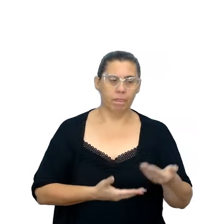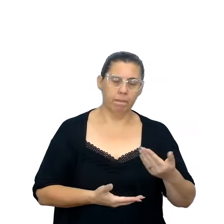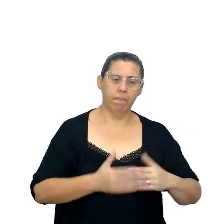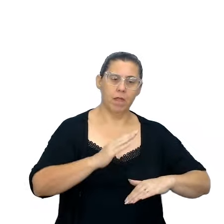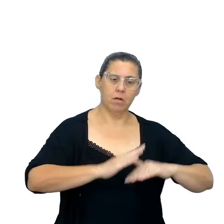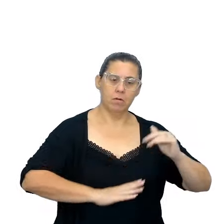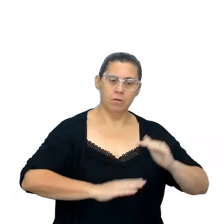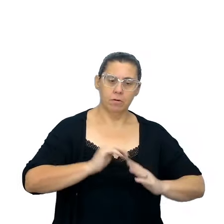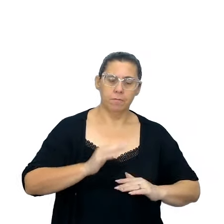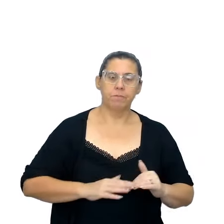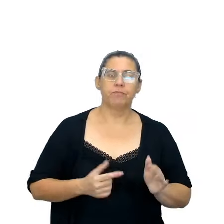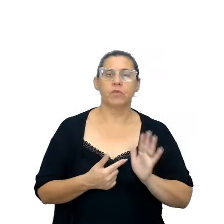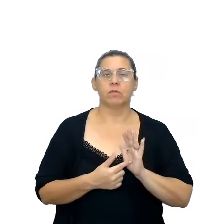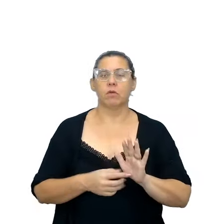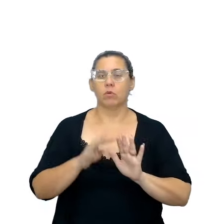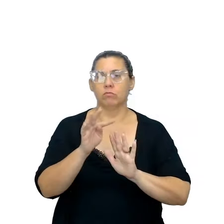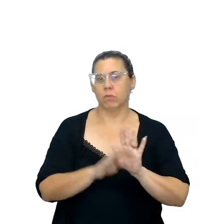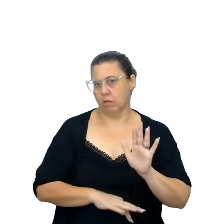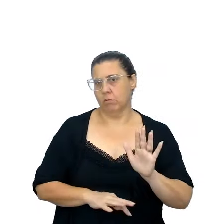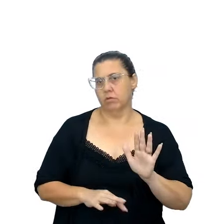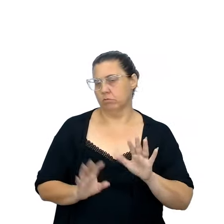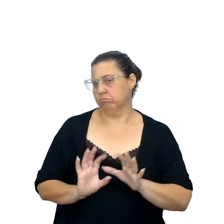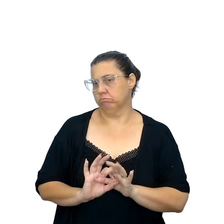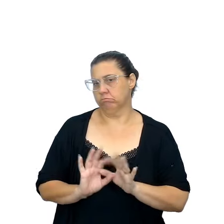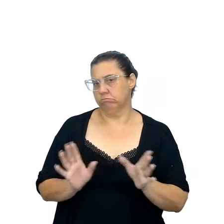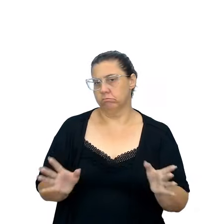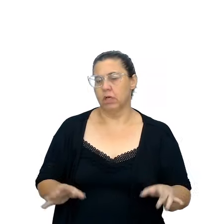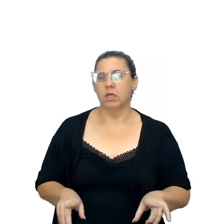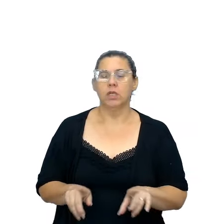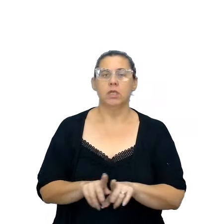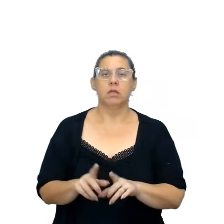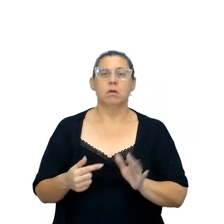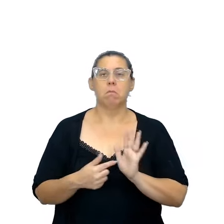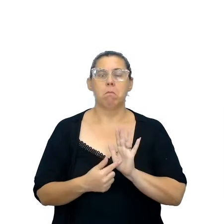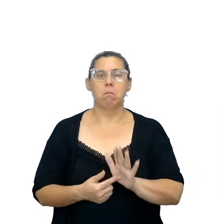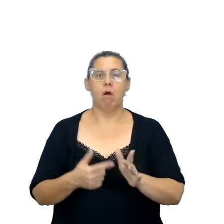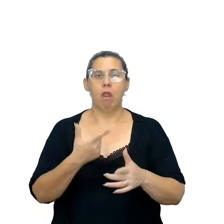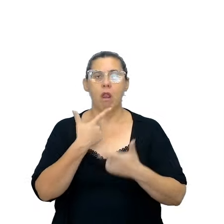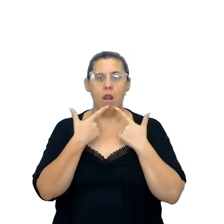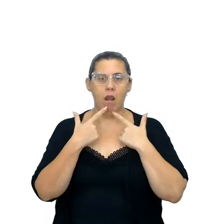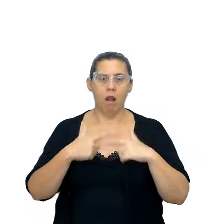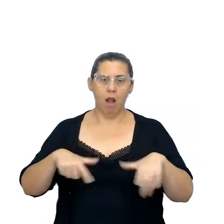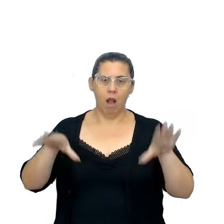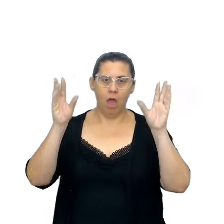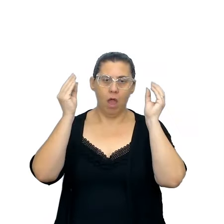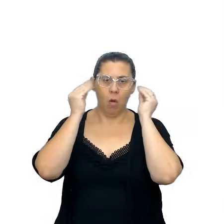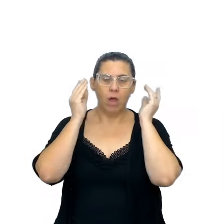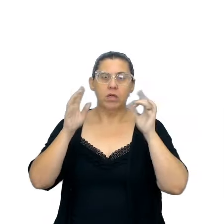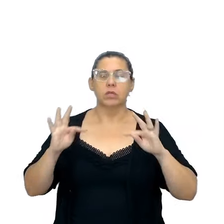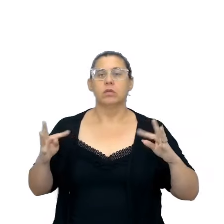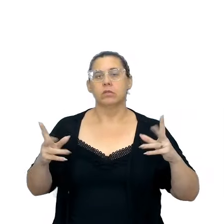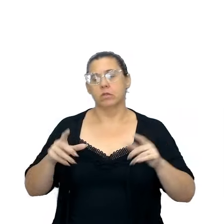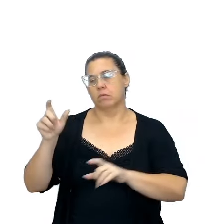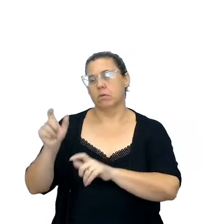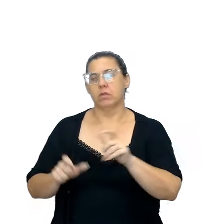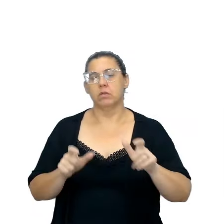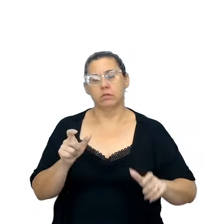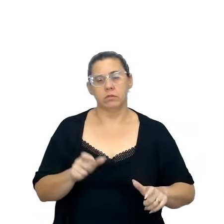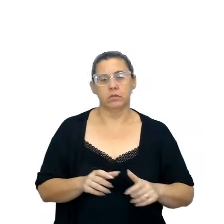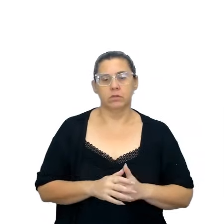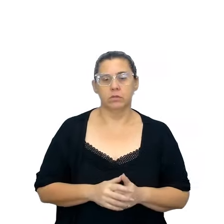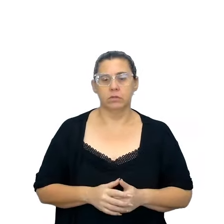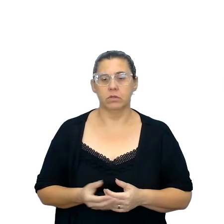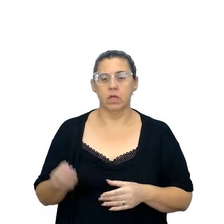ações, tornando o texto mais dinâmico. Além disso, emprega uma linguagem adequada às personagens e contextos retratados